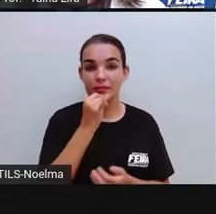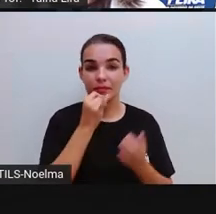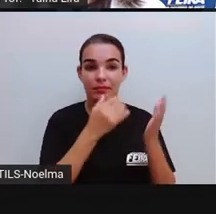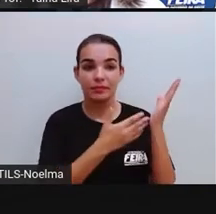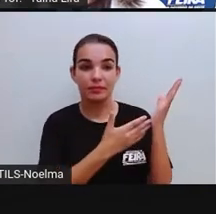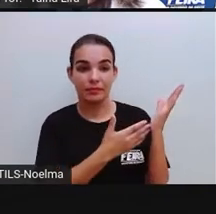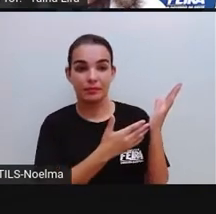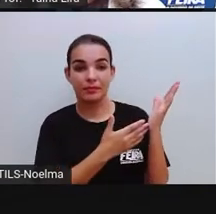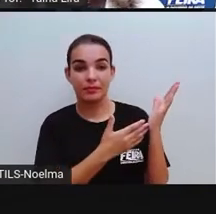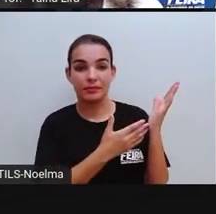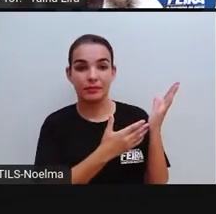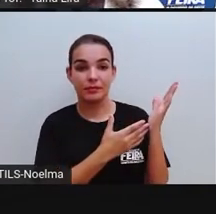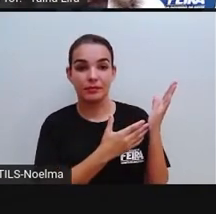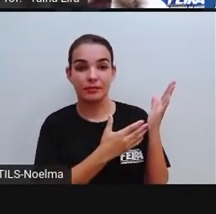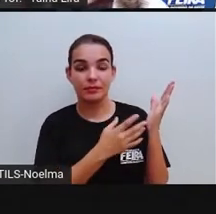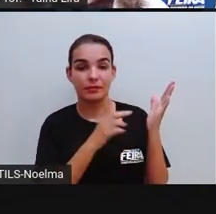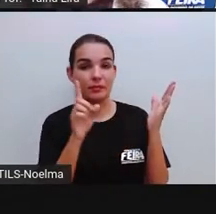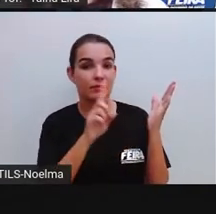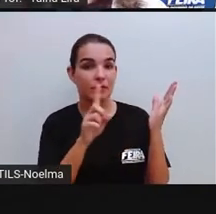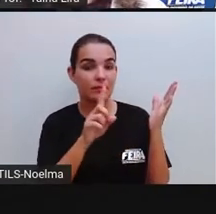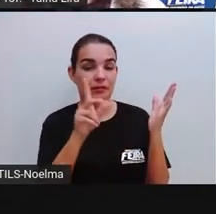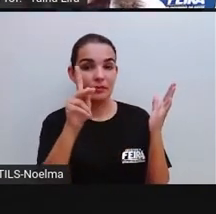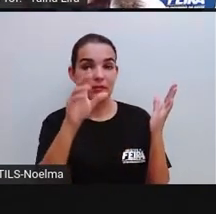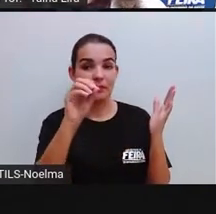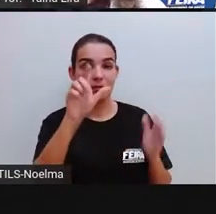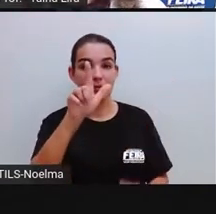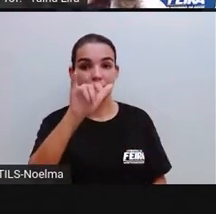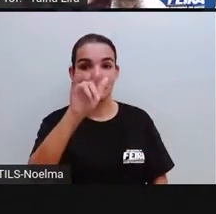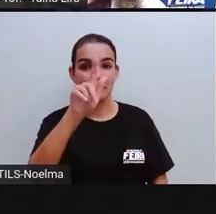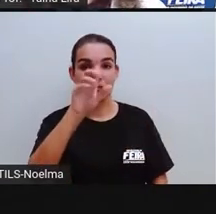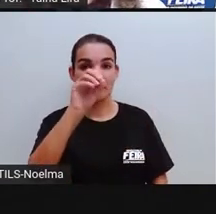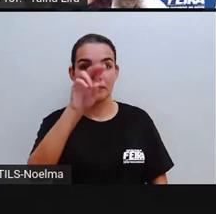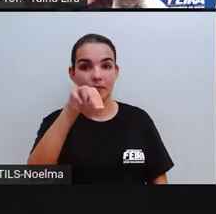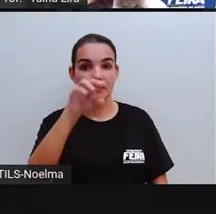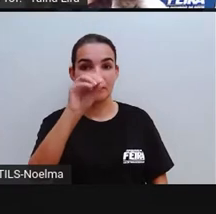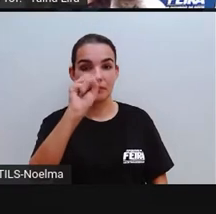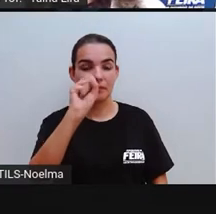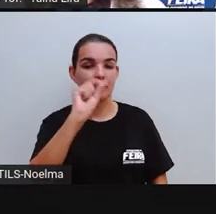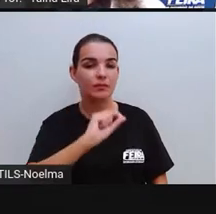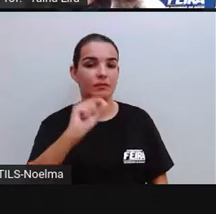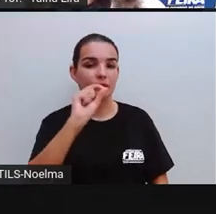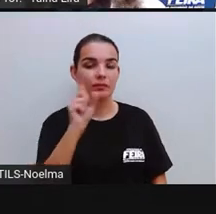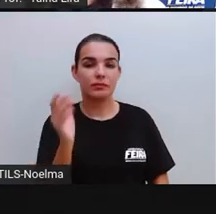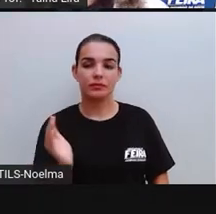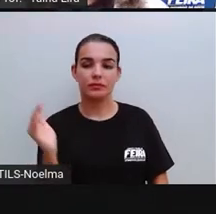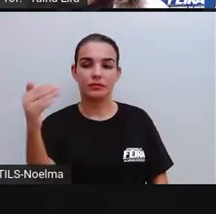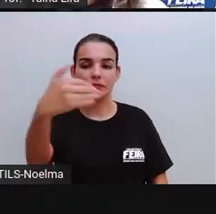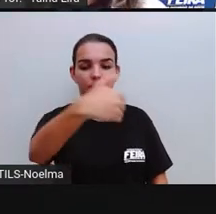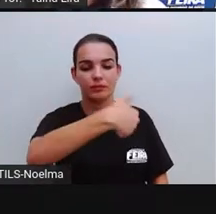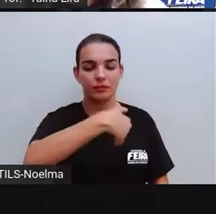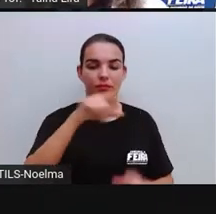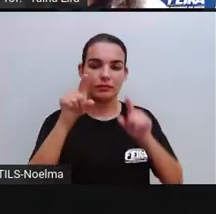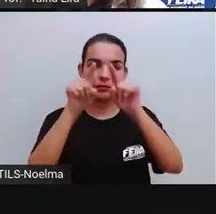alguns exemplos de não polígonos, tá? Elas são curvas fechadas, tá?